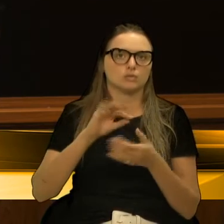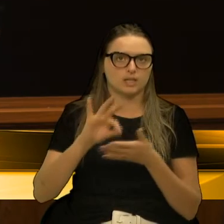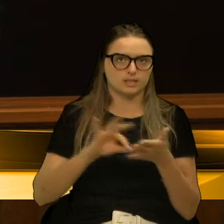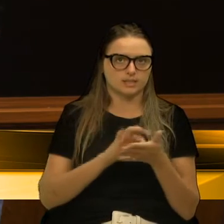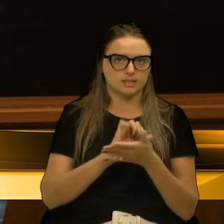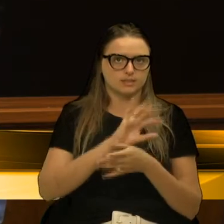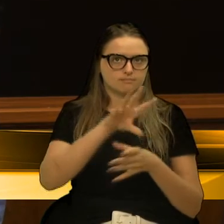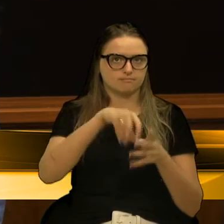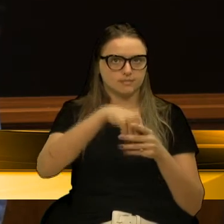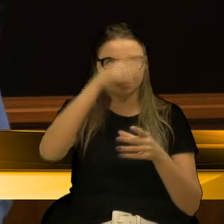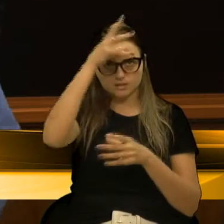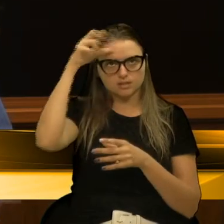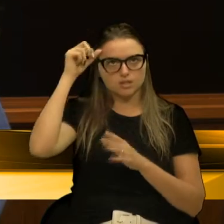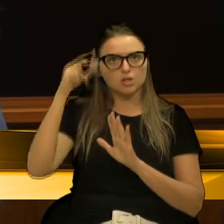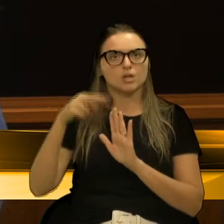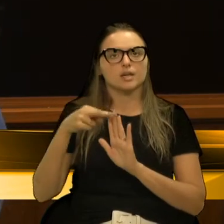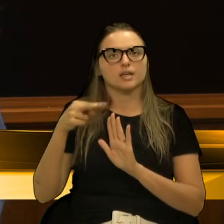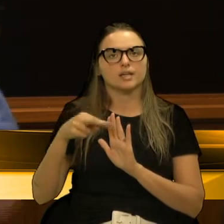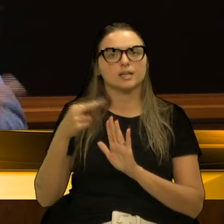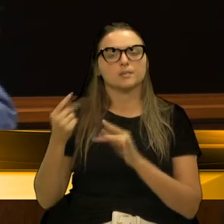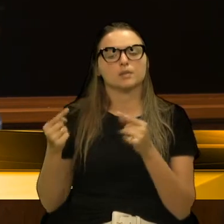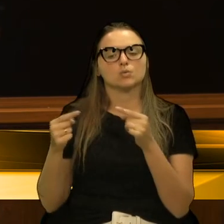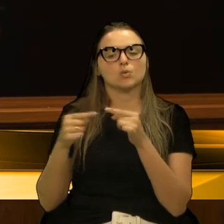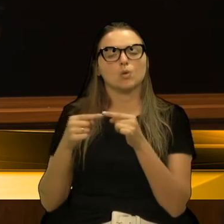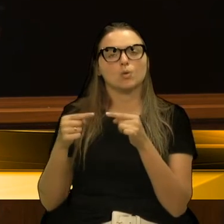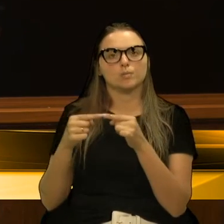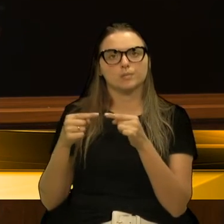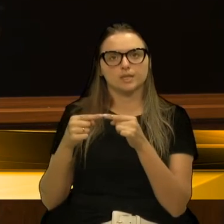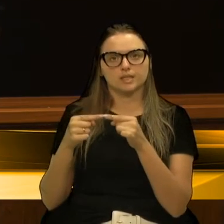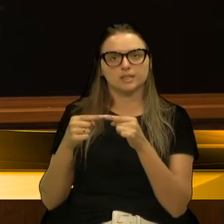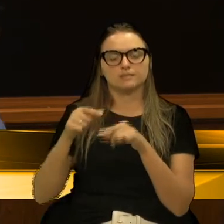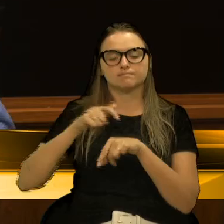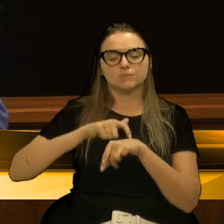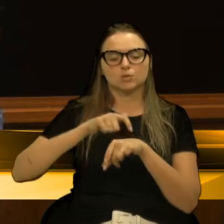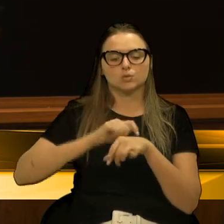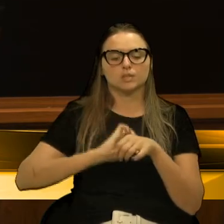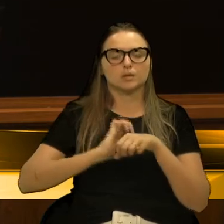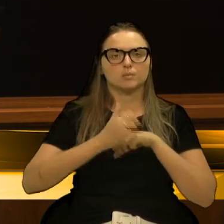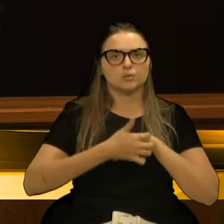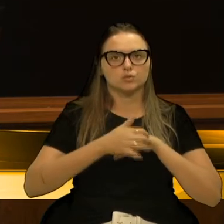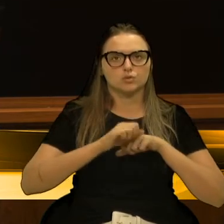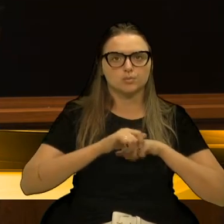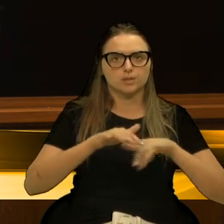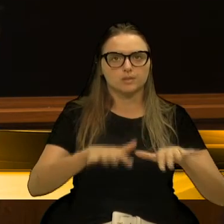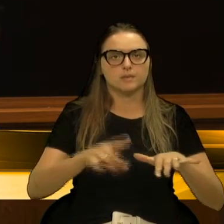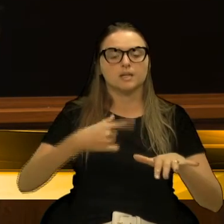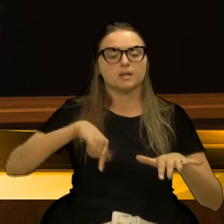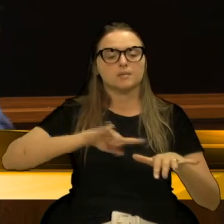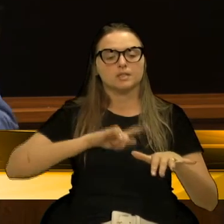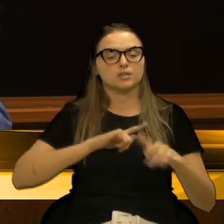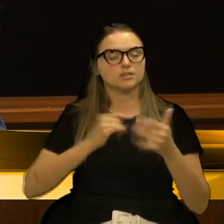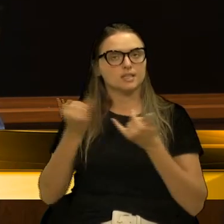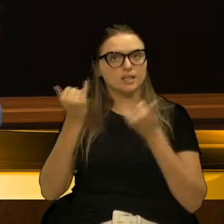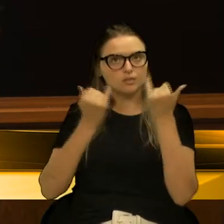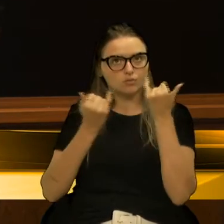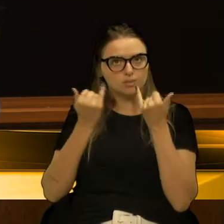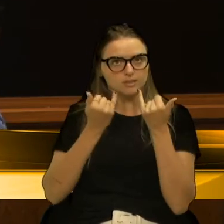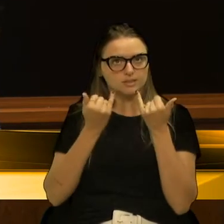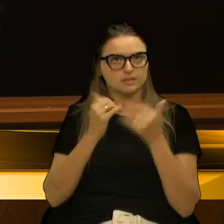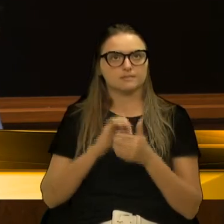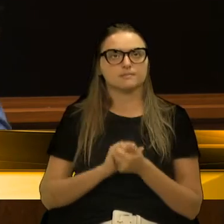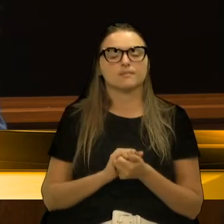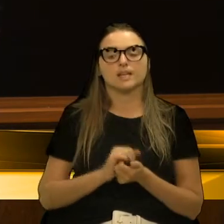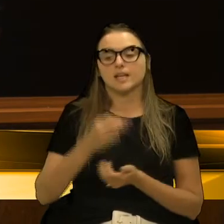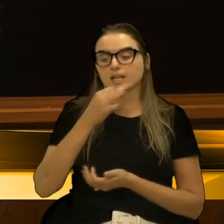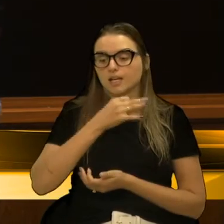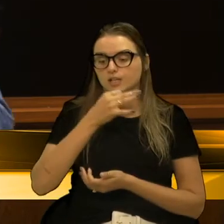esse requerimento vem ao encontro desse tempo de pandemia, de que nós tenhamos essas informações, Caxias, pela sua